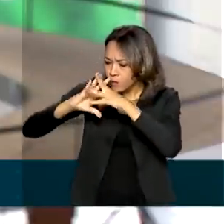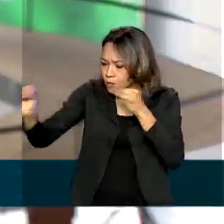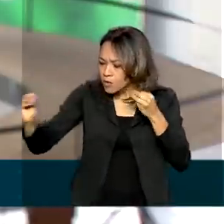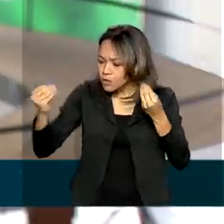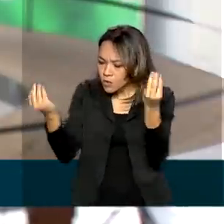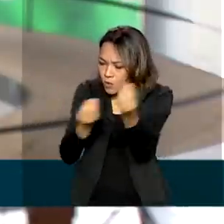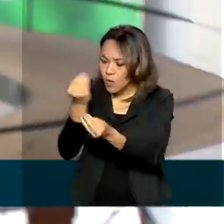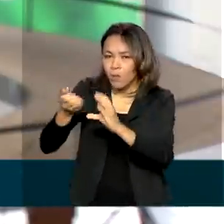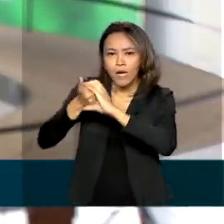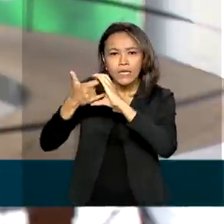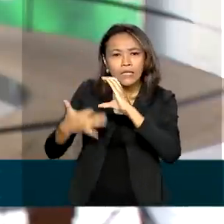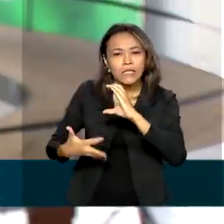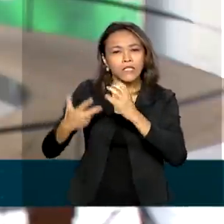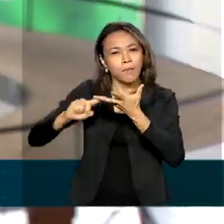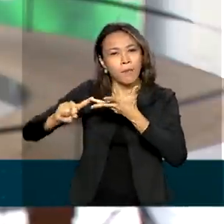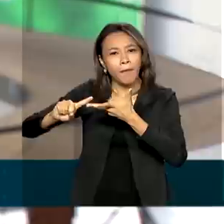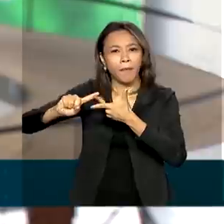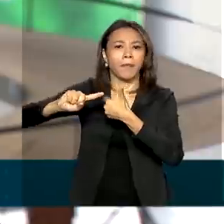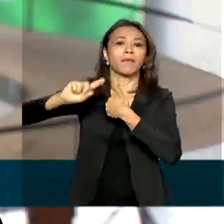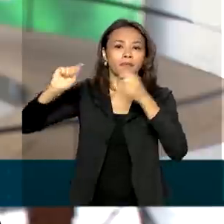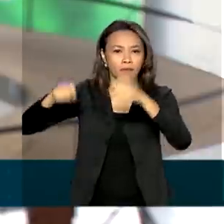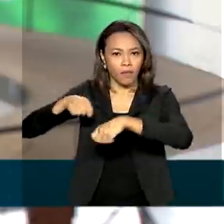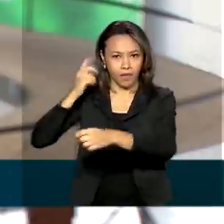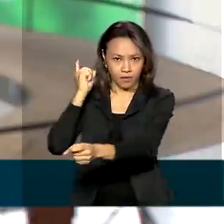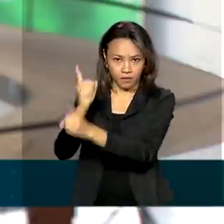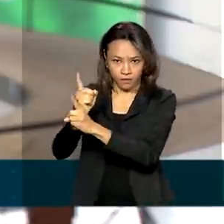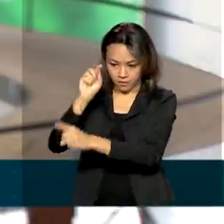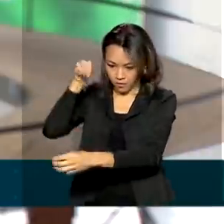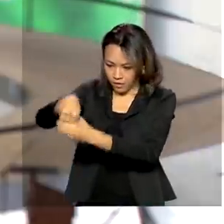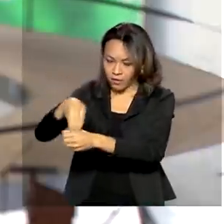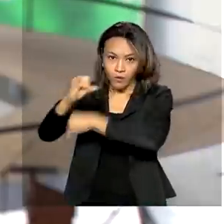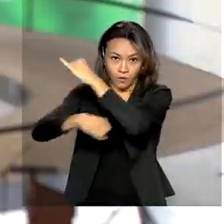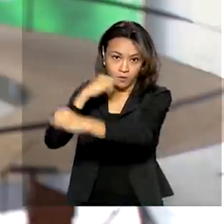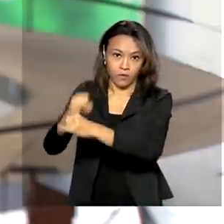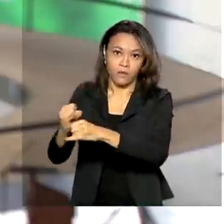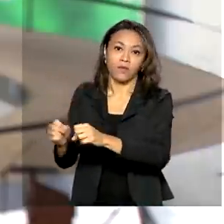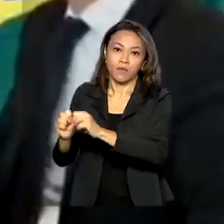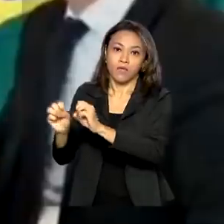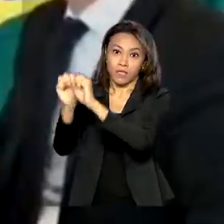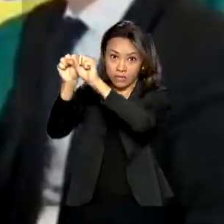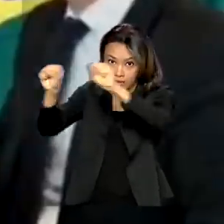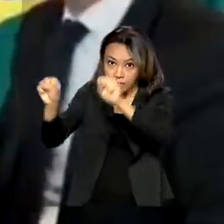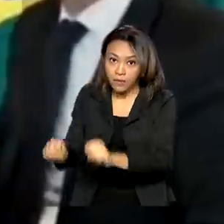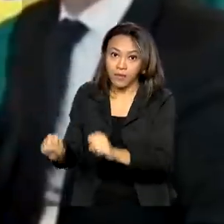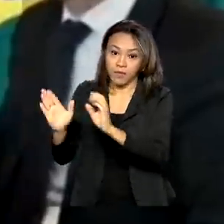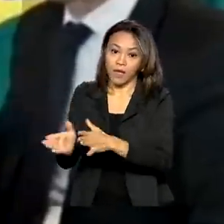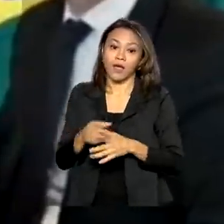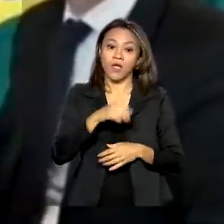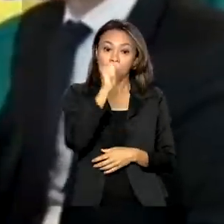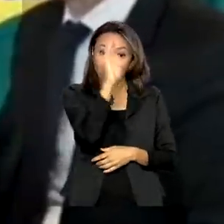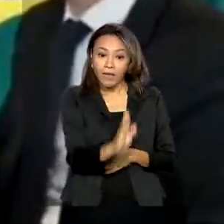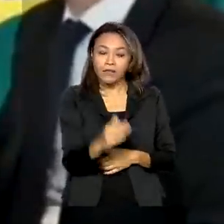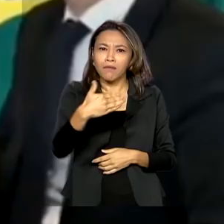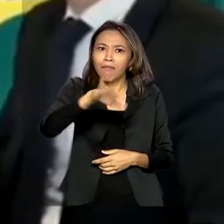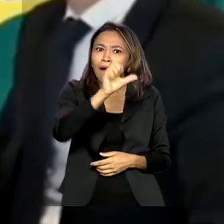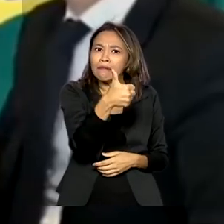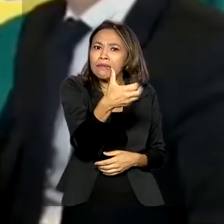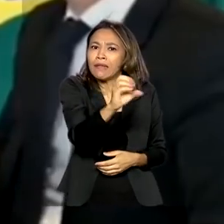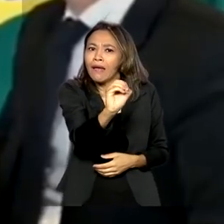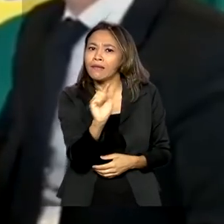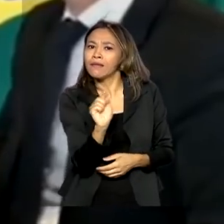e outros dados. Jair Bolsonaro falou sobre isso no Instagram e disse que no Brasil são mais de 10 mil pessoas